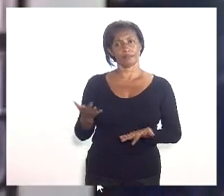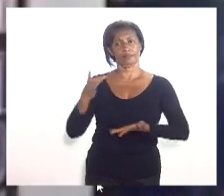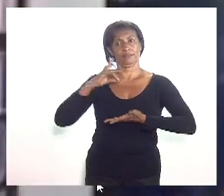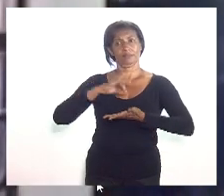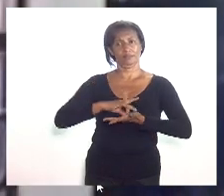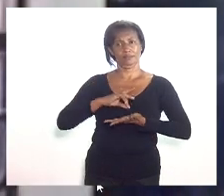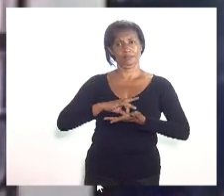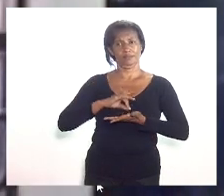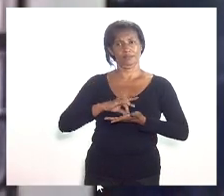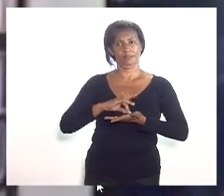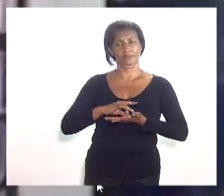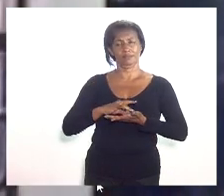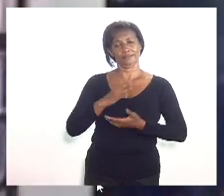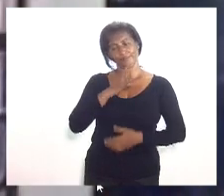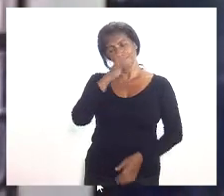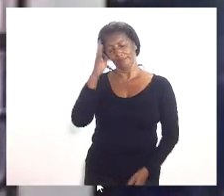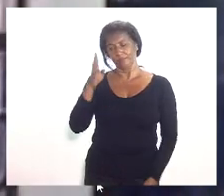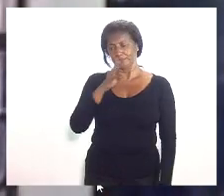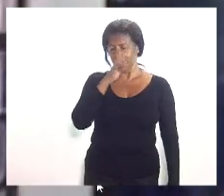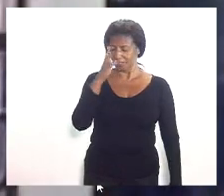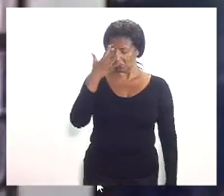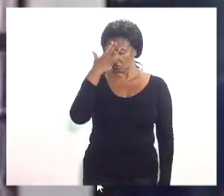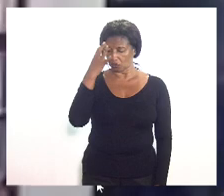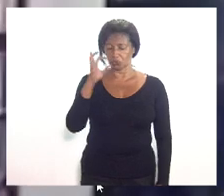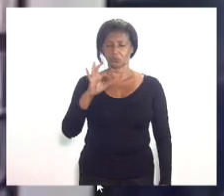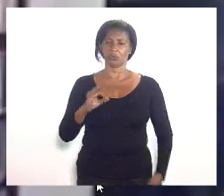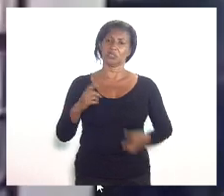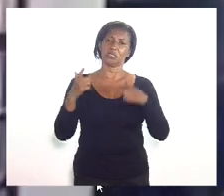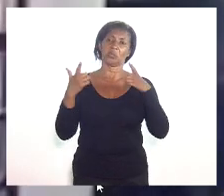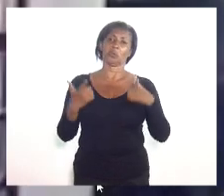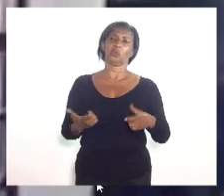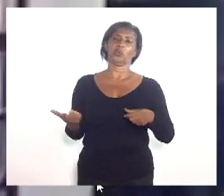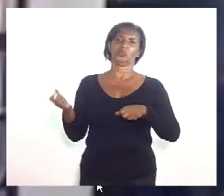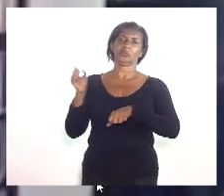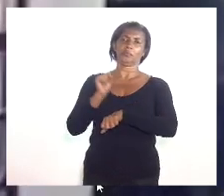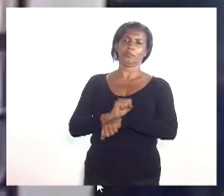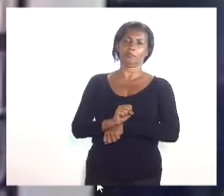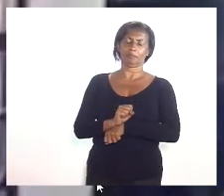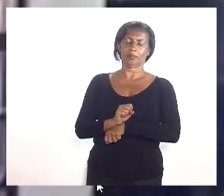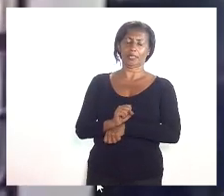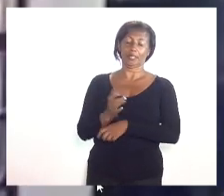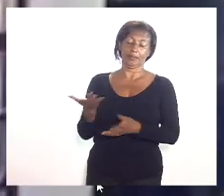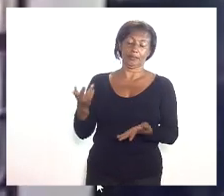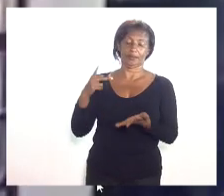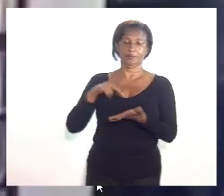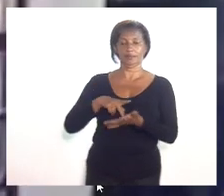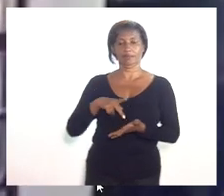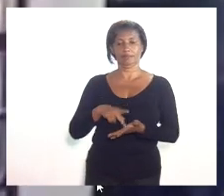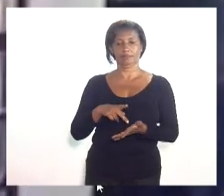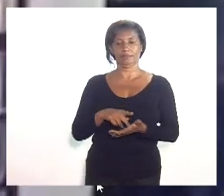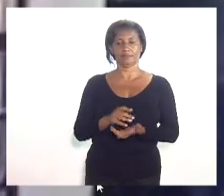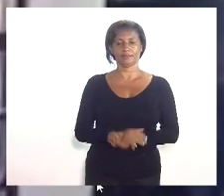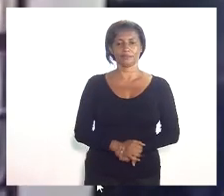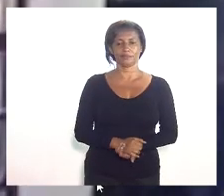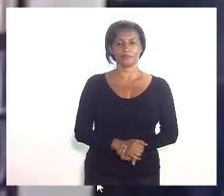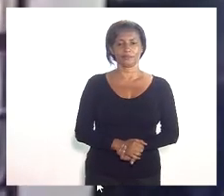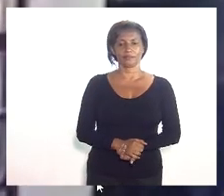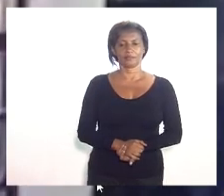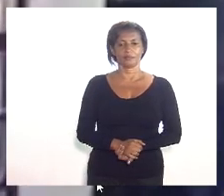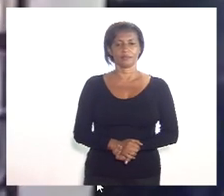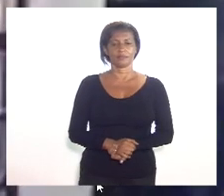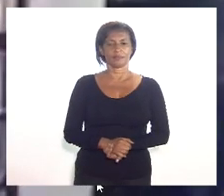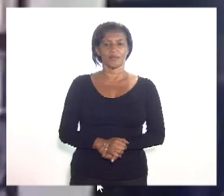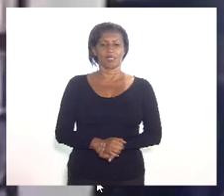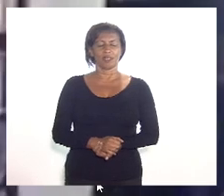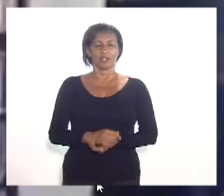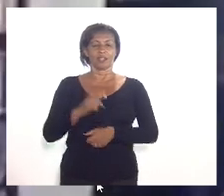é um verdadeiro absurdo eu não sei onde que a gente vai parar essa que é a verdade tá